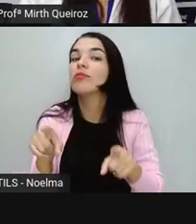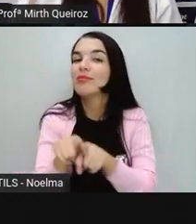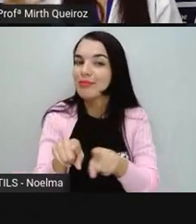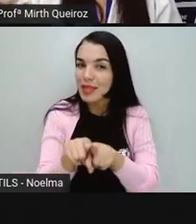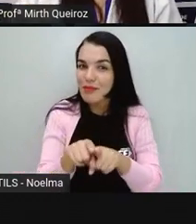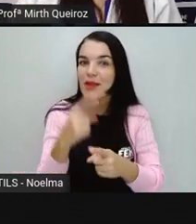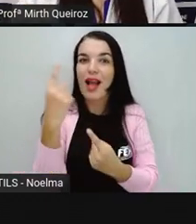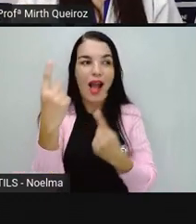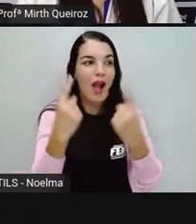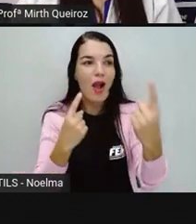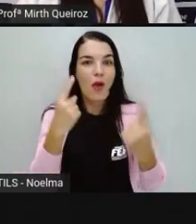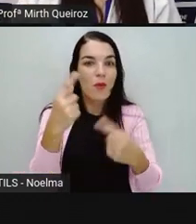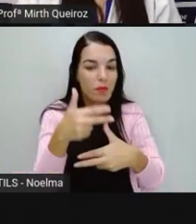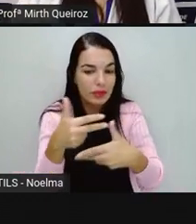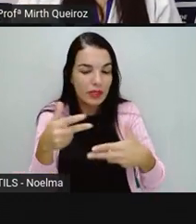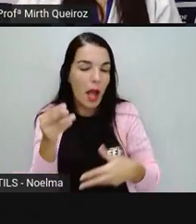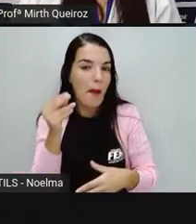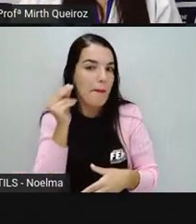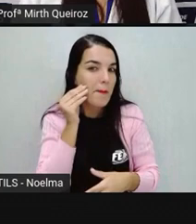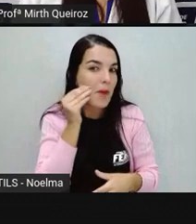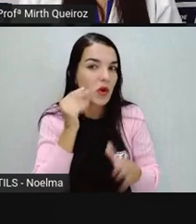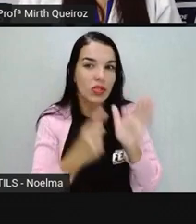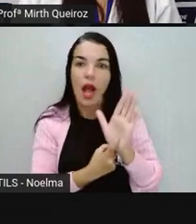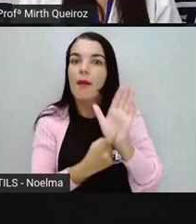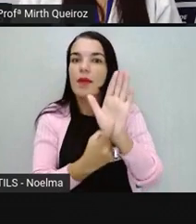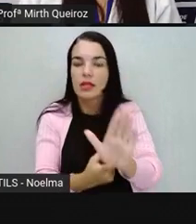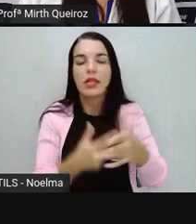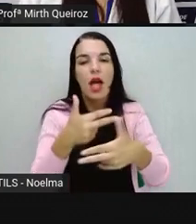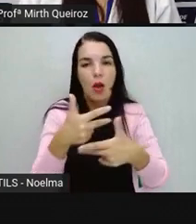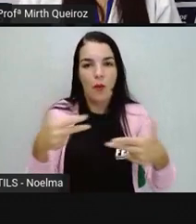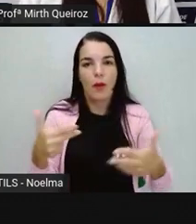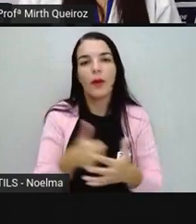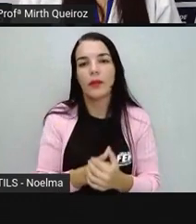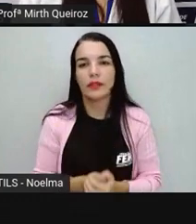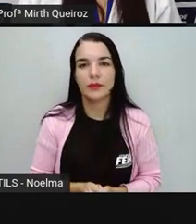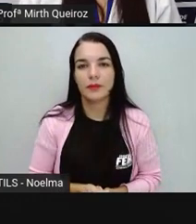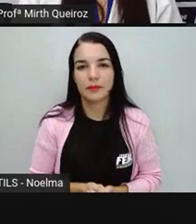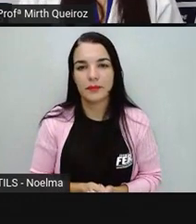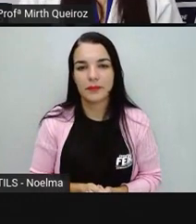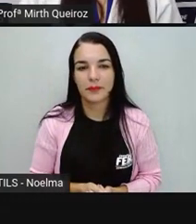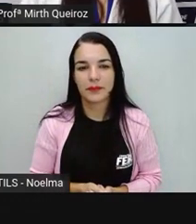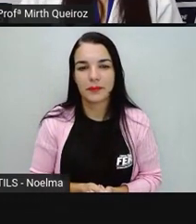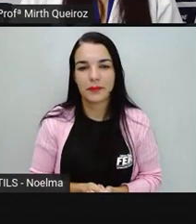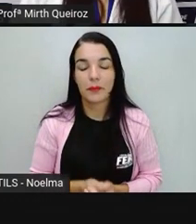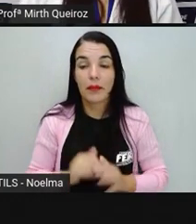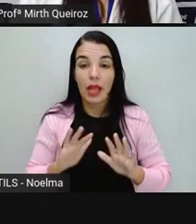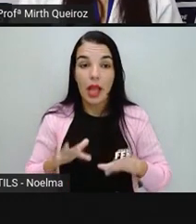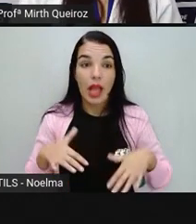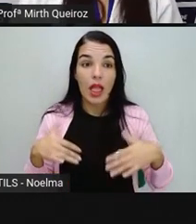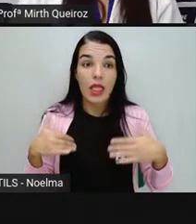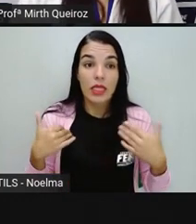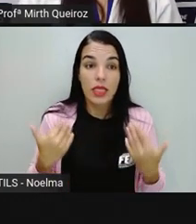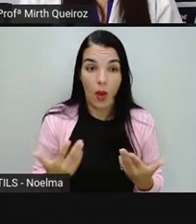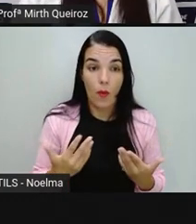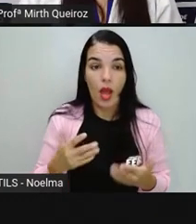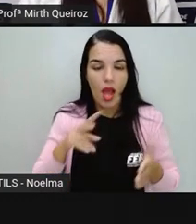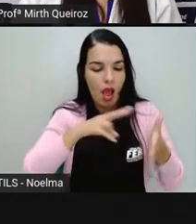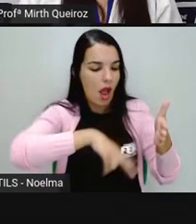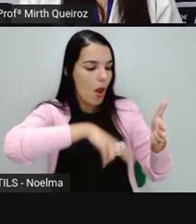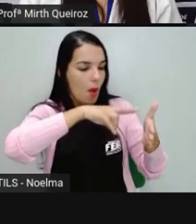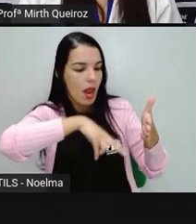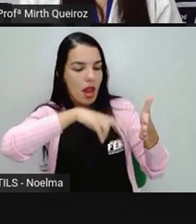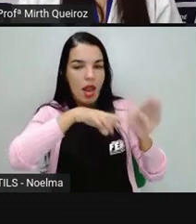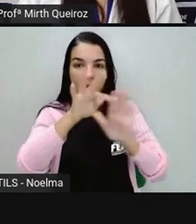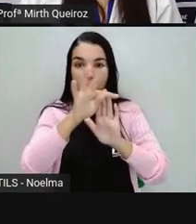que em algumas situações representam alguma coisa. Ao lermos um texto, muitas